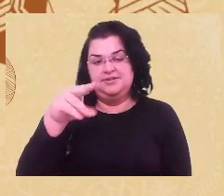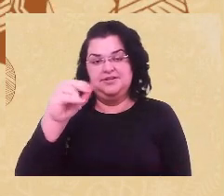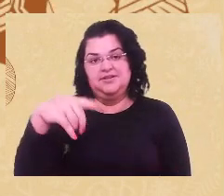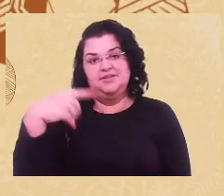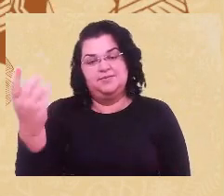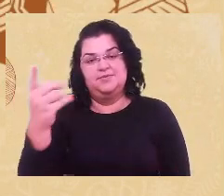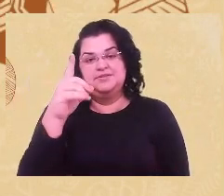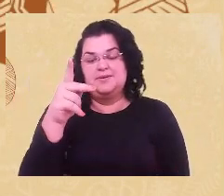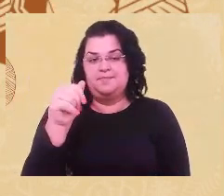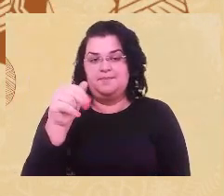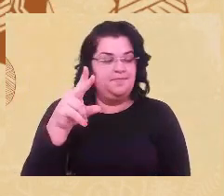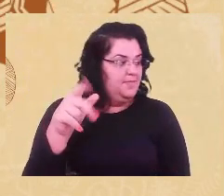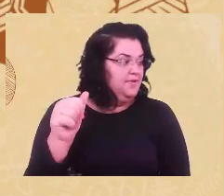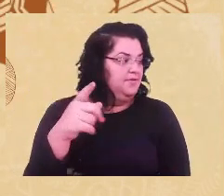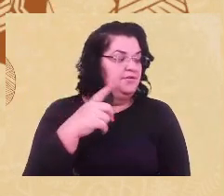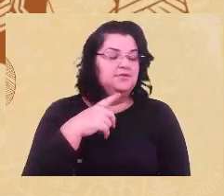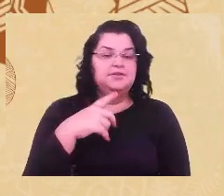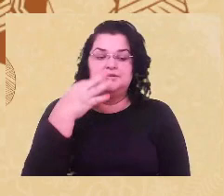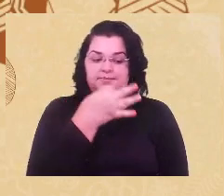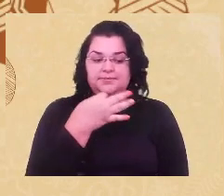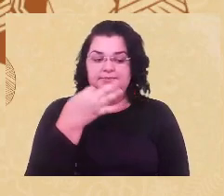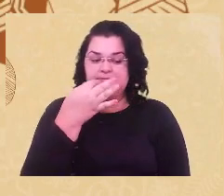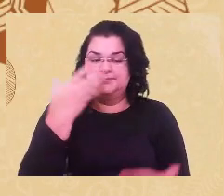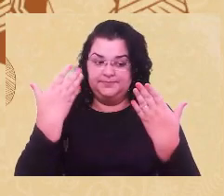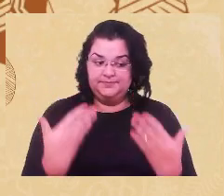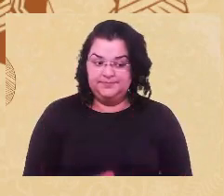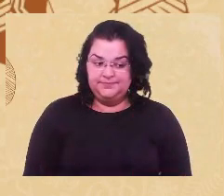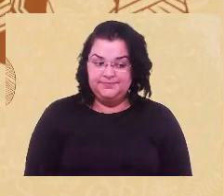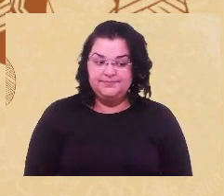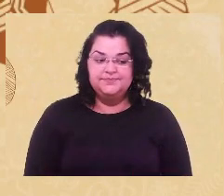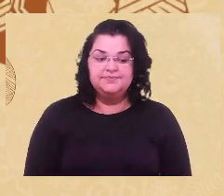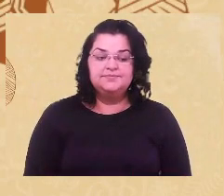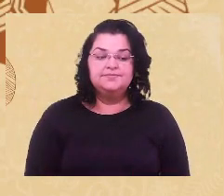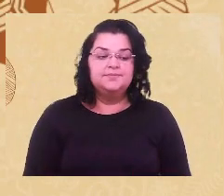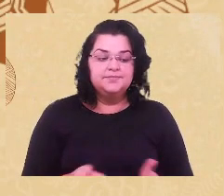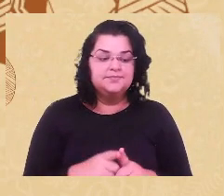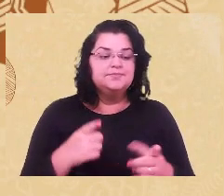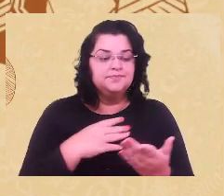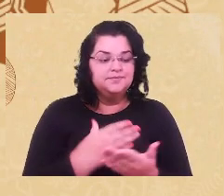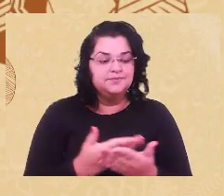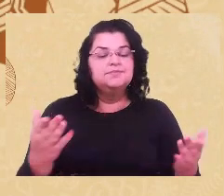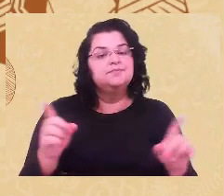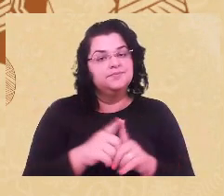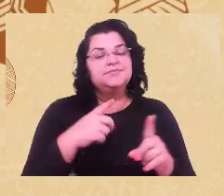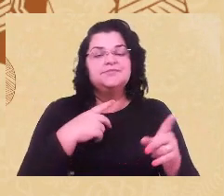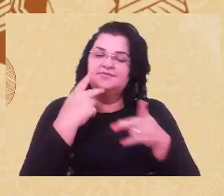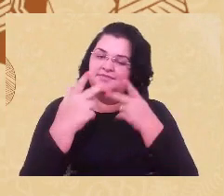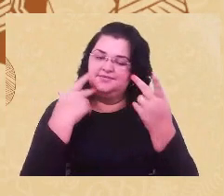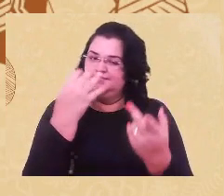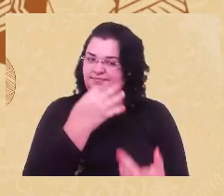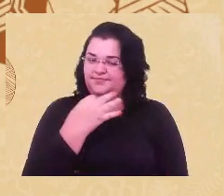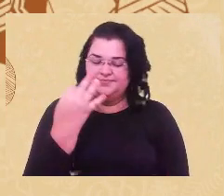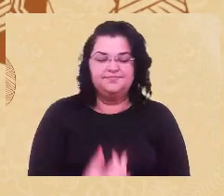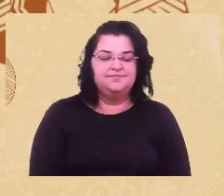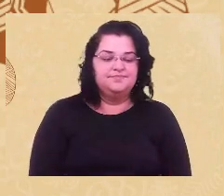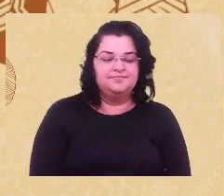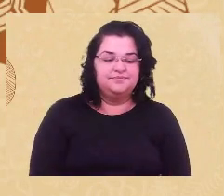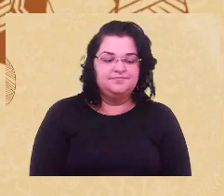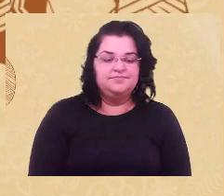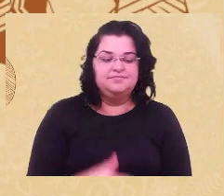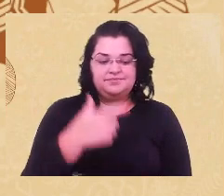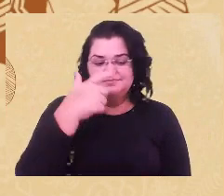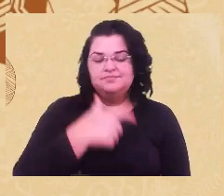eu vou fazer minha autodescrição, vou pedir para o Emiliano e para a Paula fazerem também. Eu sou uma mulher